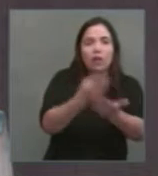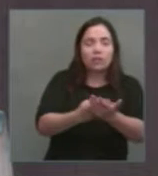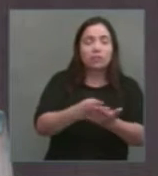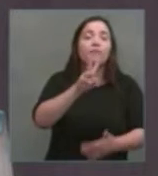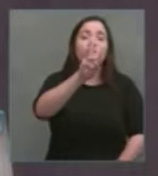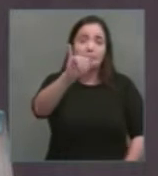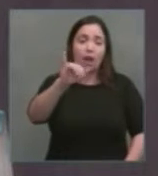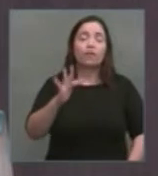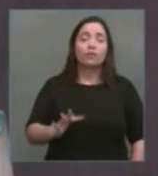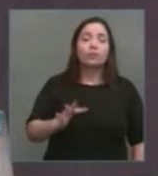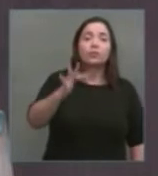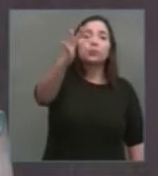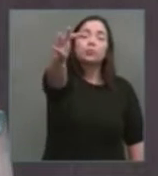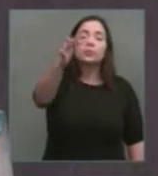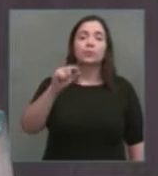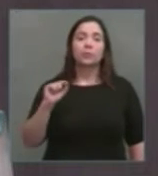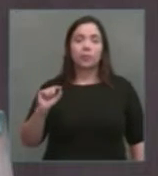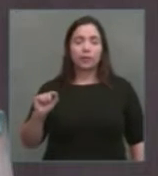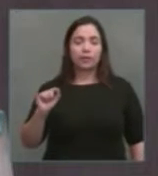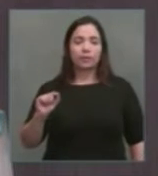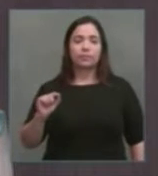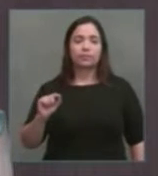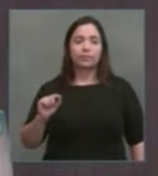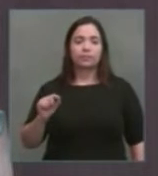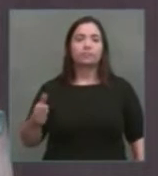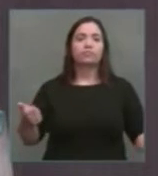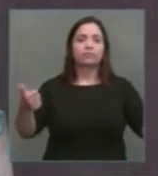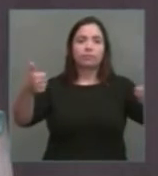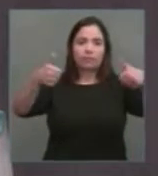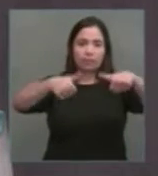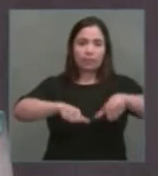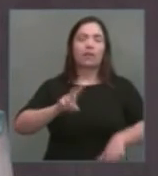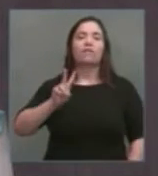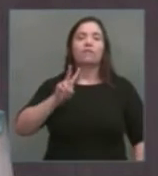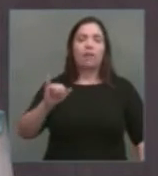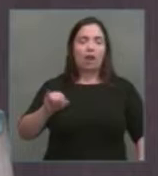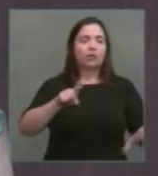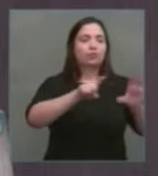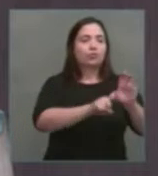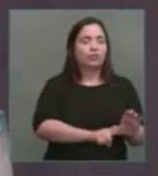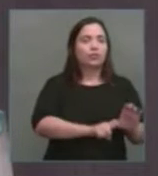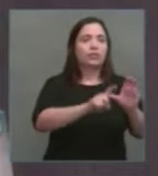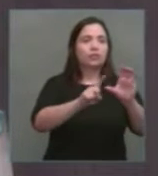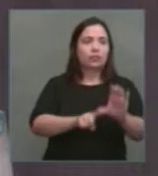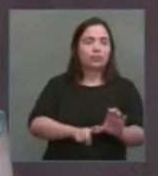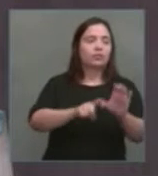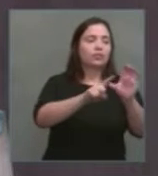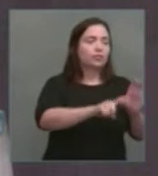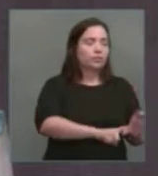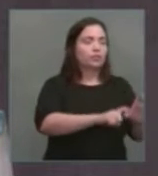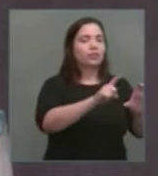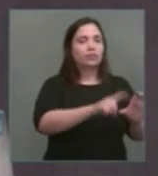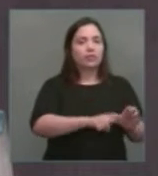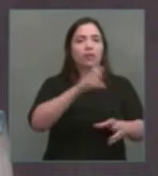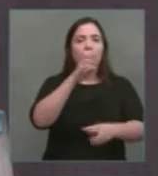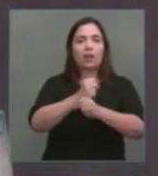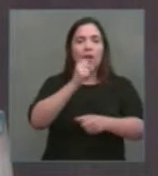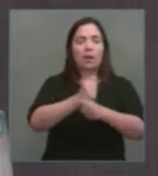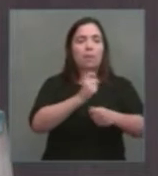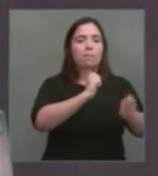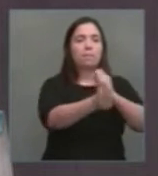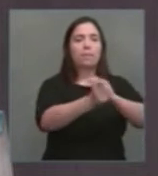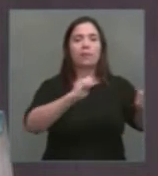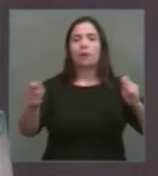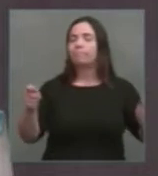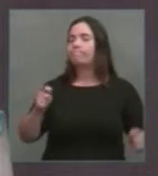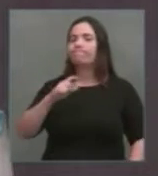prazo o nosso estoque da dívida, nós vamos piorar a nossa balança de pagamentos, nós